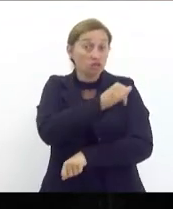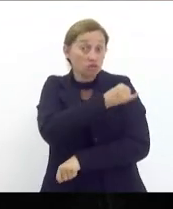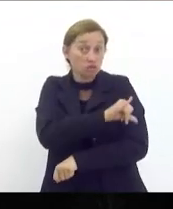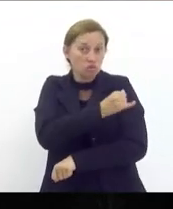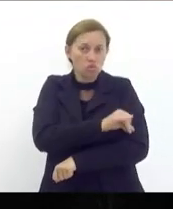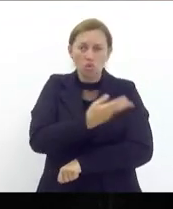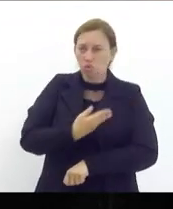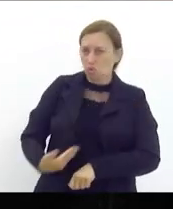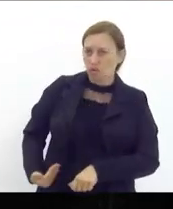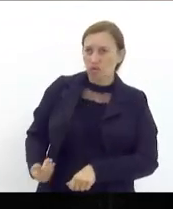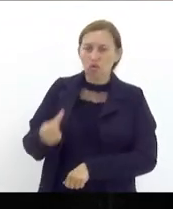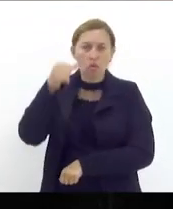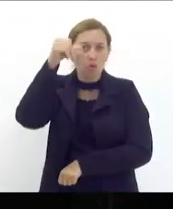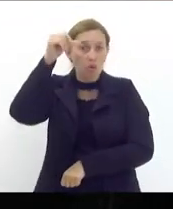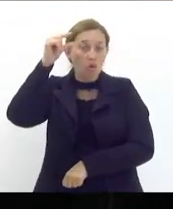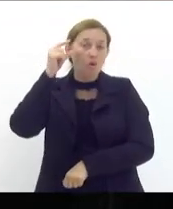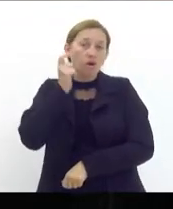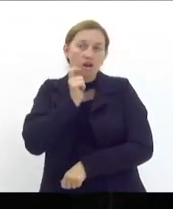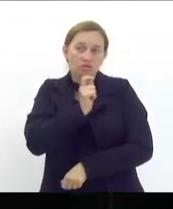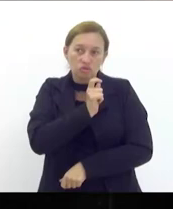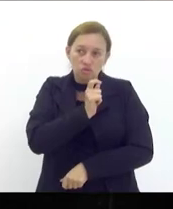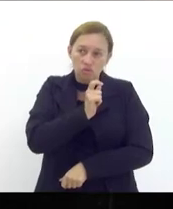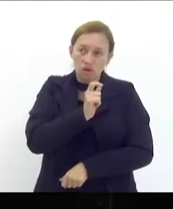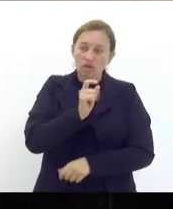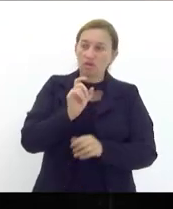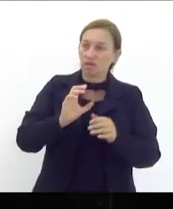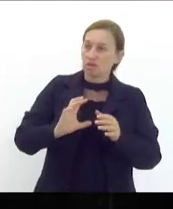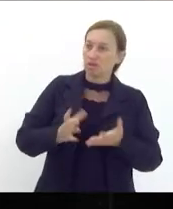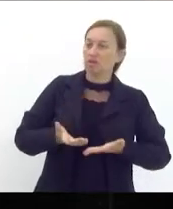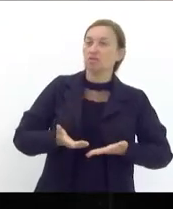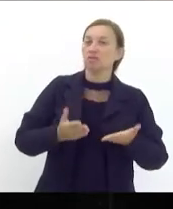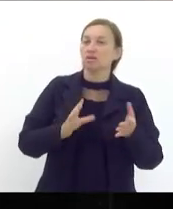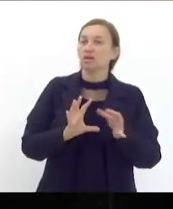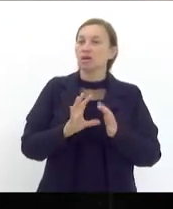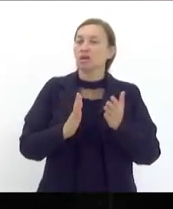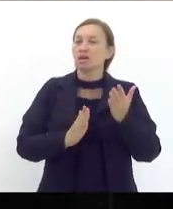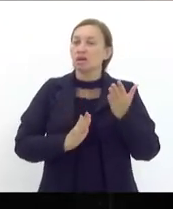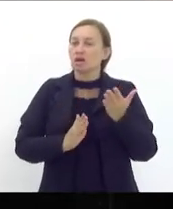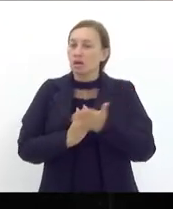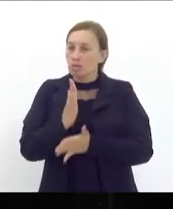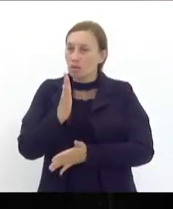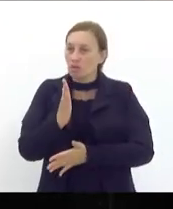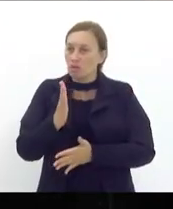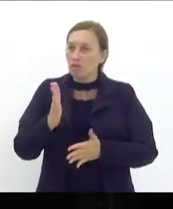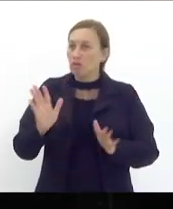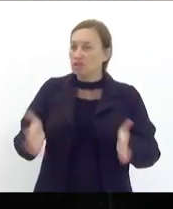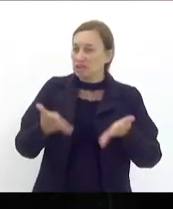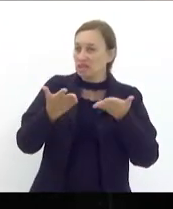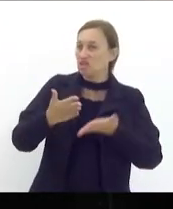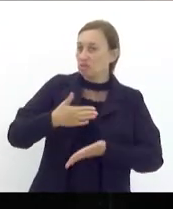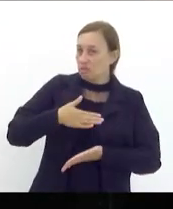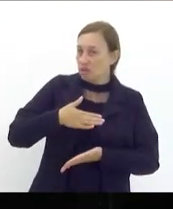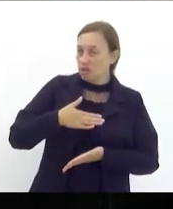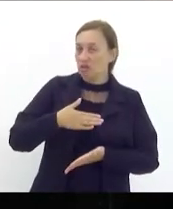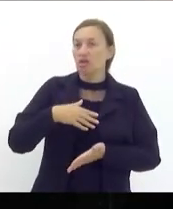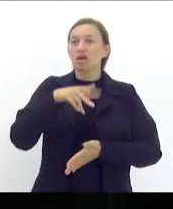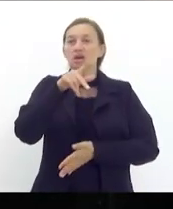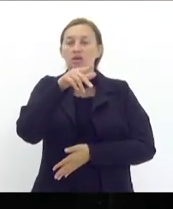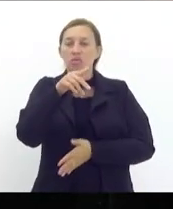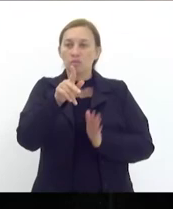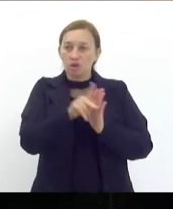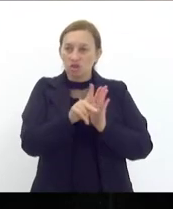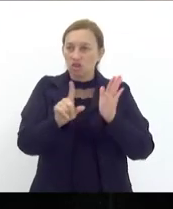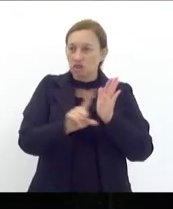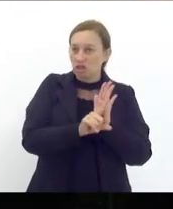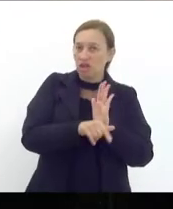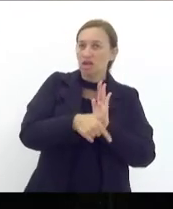governador Cláudio Castro sancionou mais uma iniciativa minha que foi o projeto de lei 6513 de